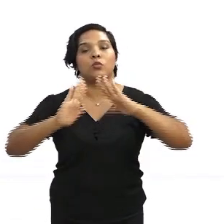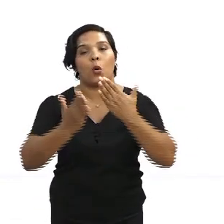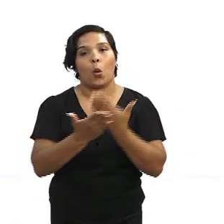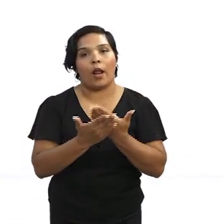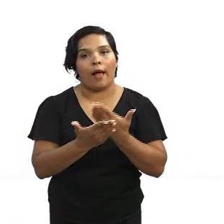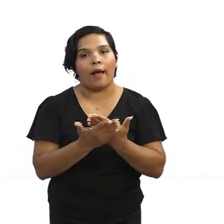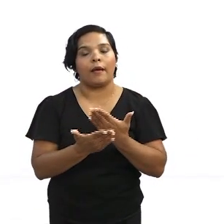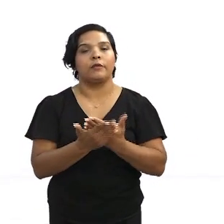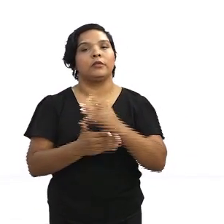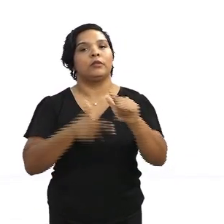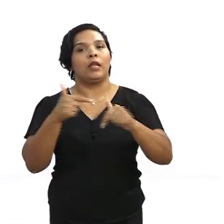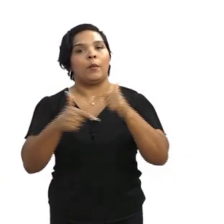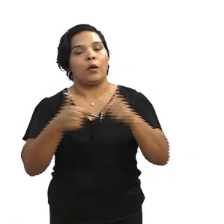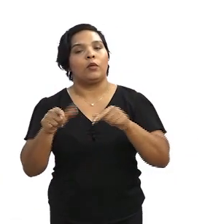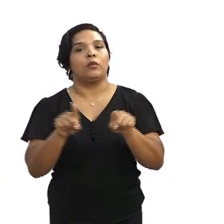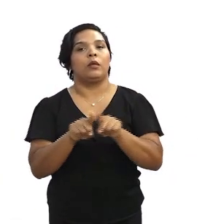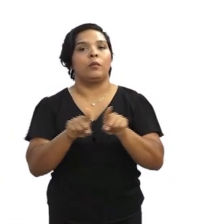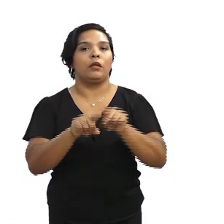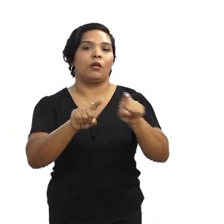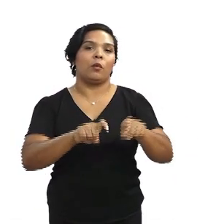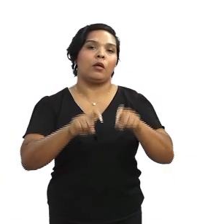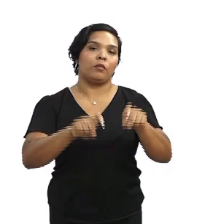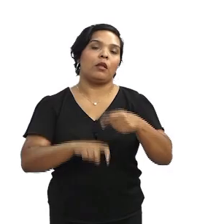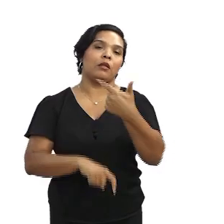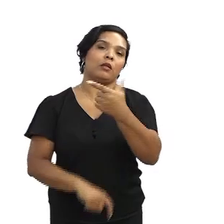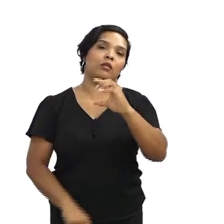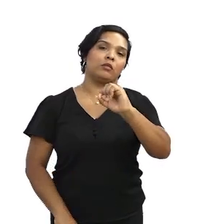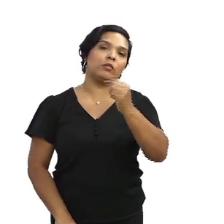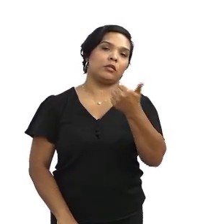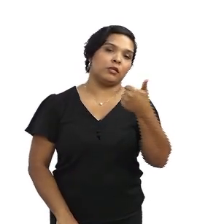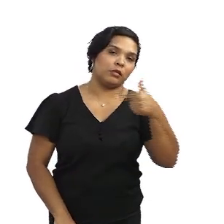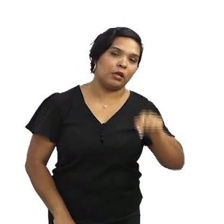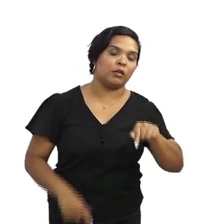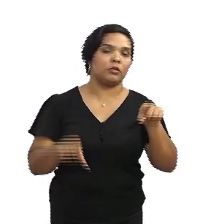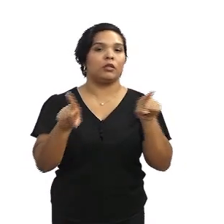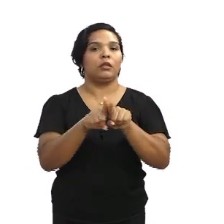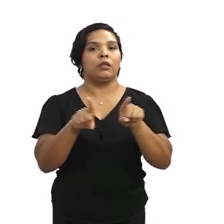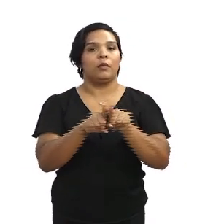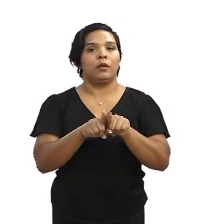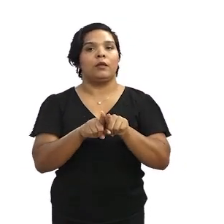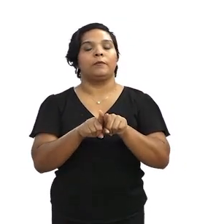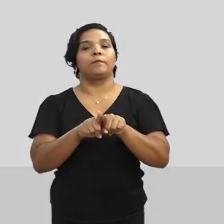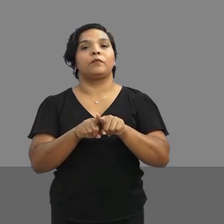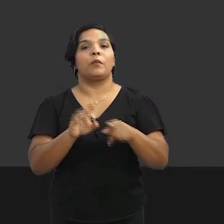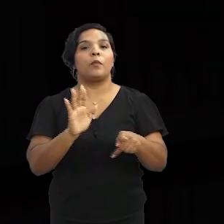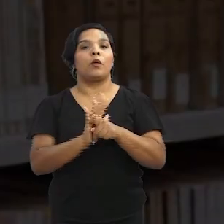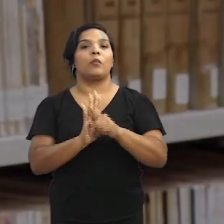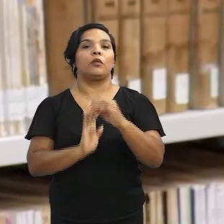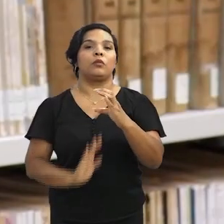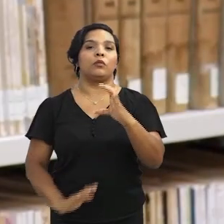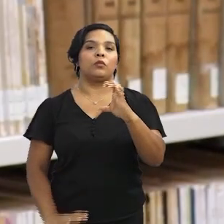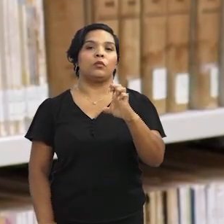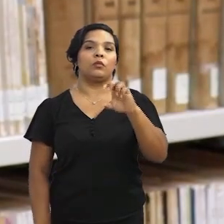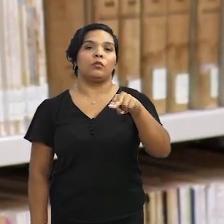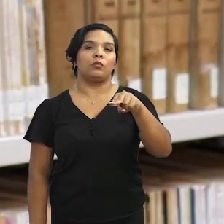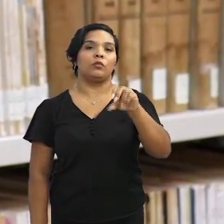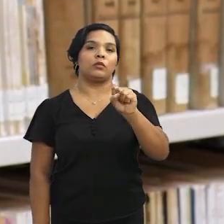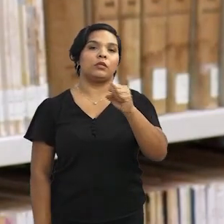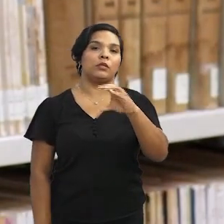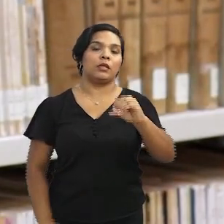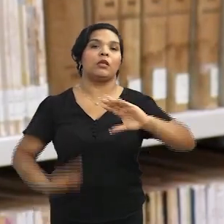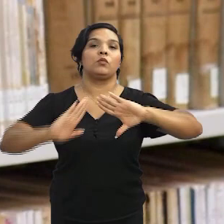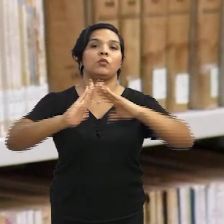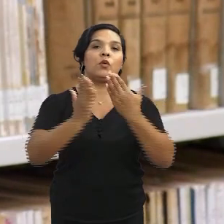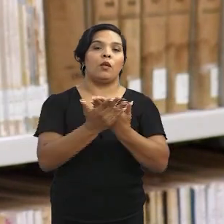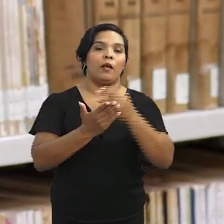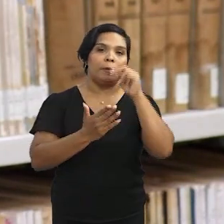dados do censo agropecuário também, 2017, e dados do censo escolar. Então, o primeiro procedimento é de